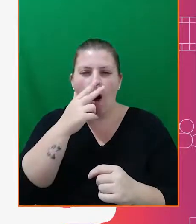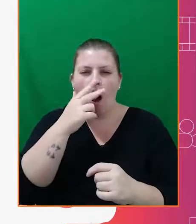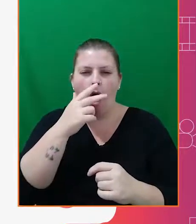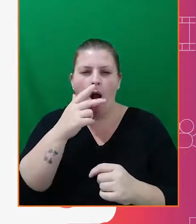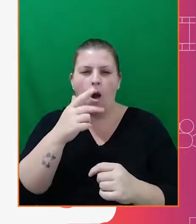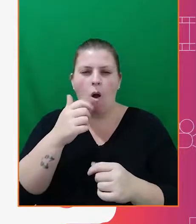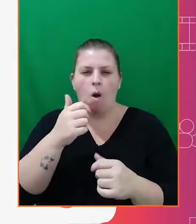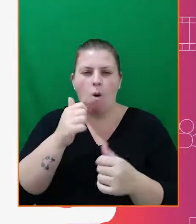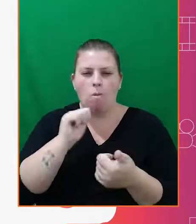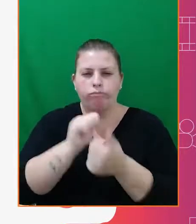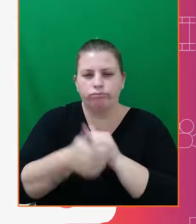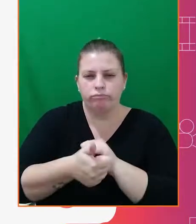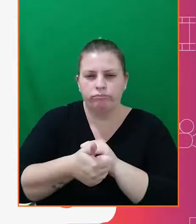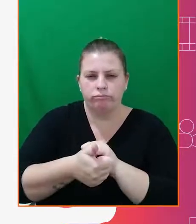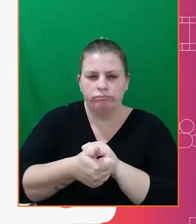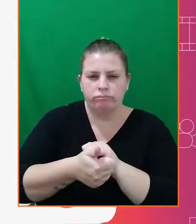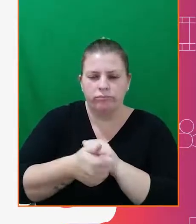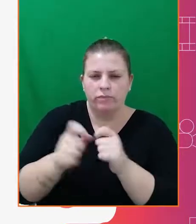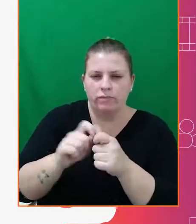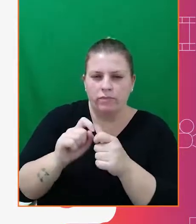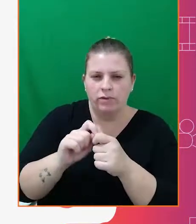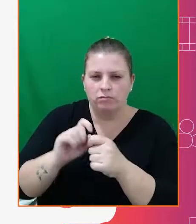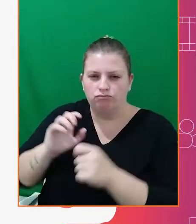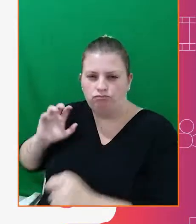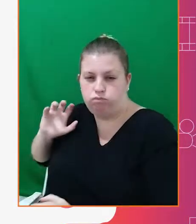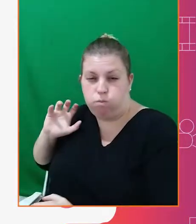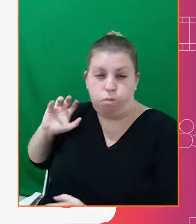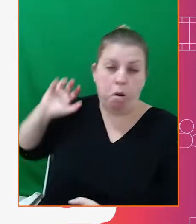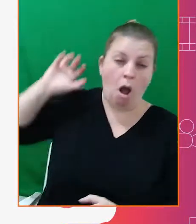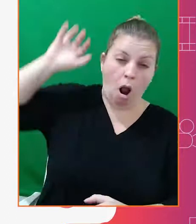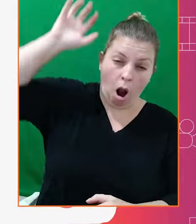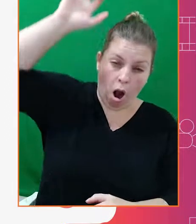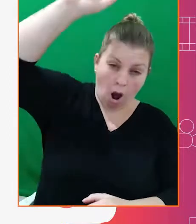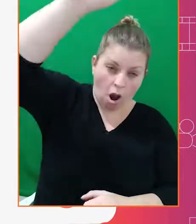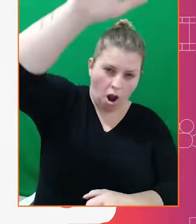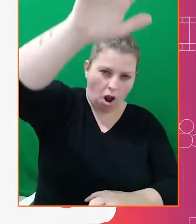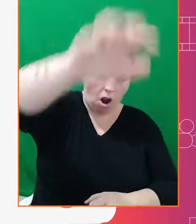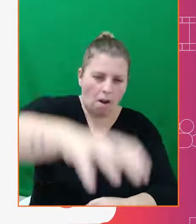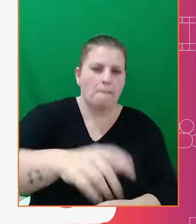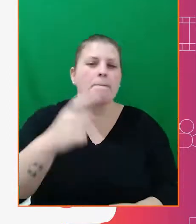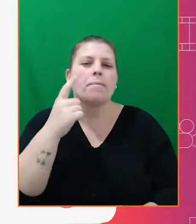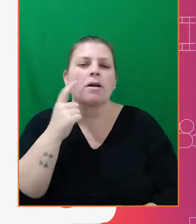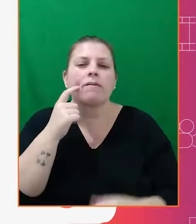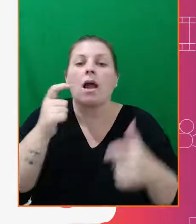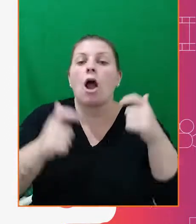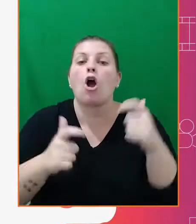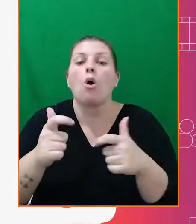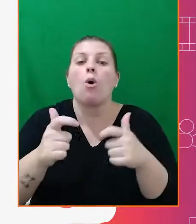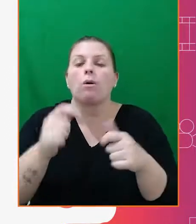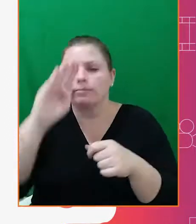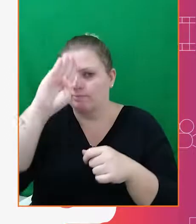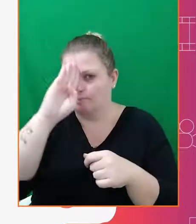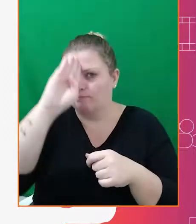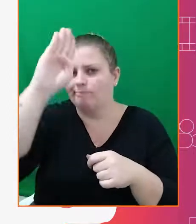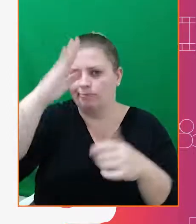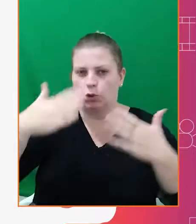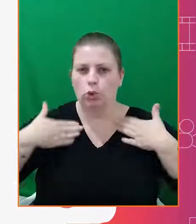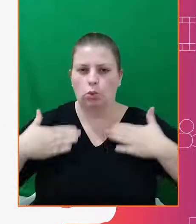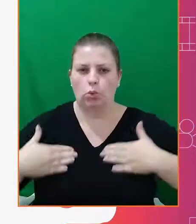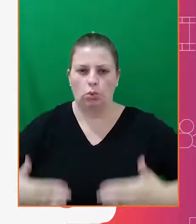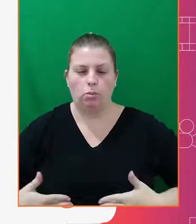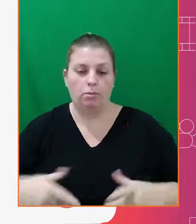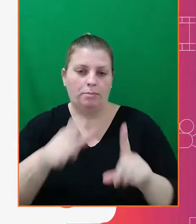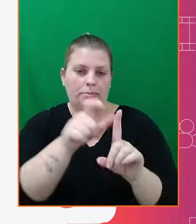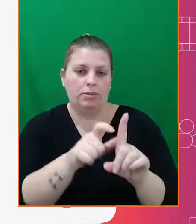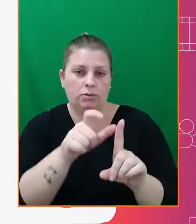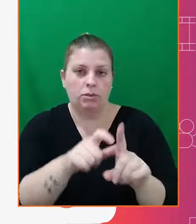beisebol como bonequinho palito. Para você ter uma ideia de onde estará as partes principais do corpo do seu personagem.